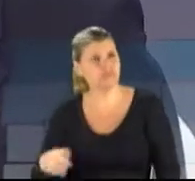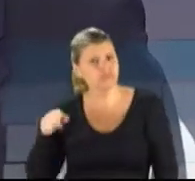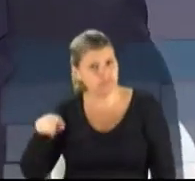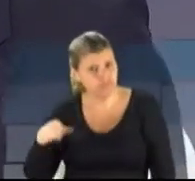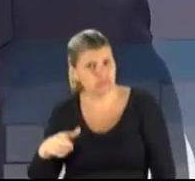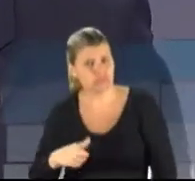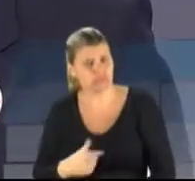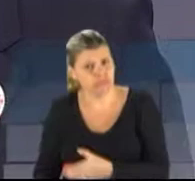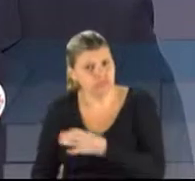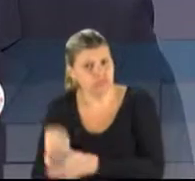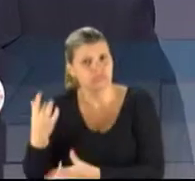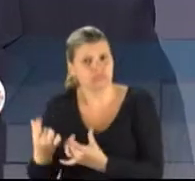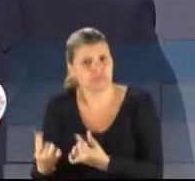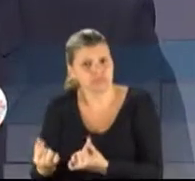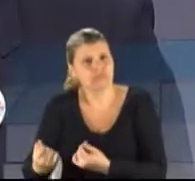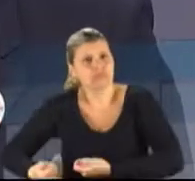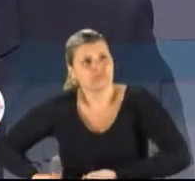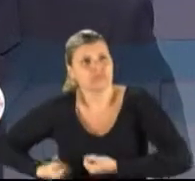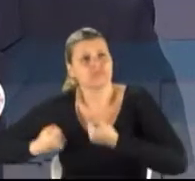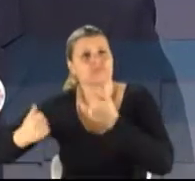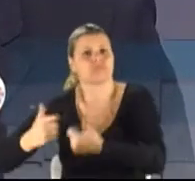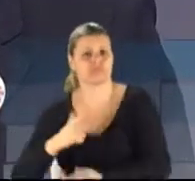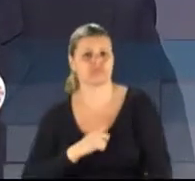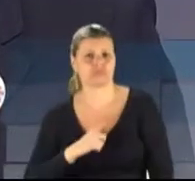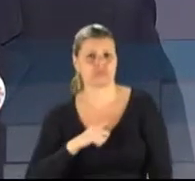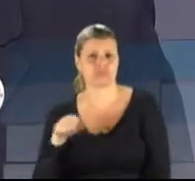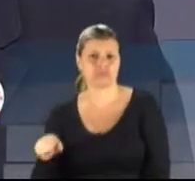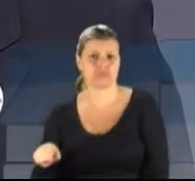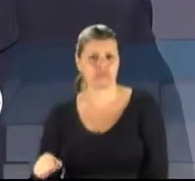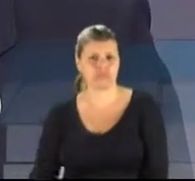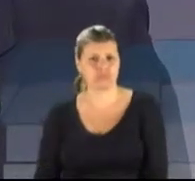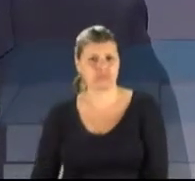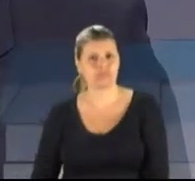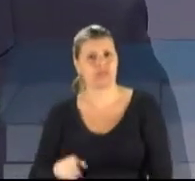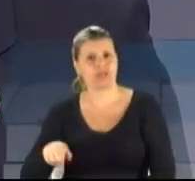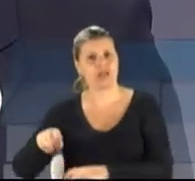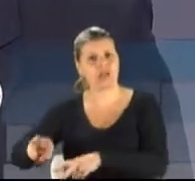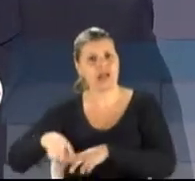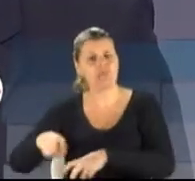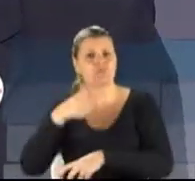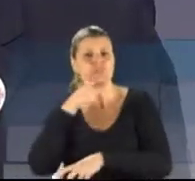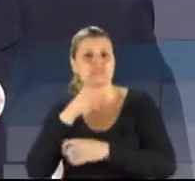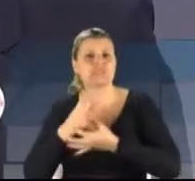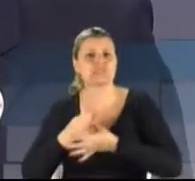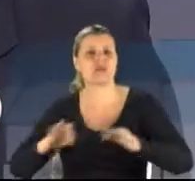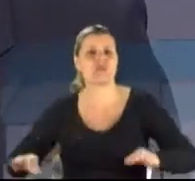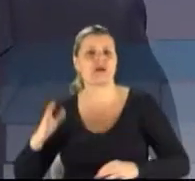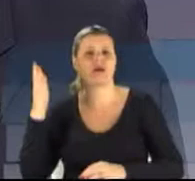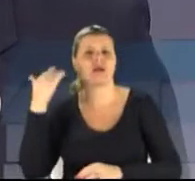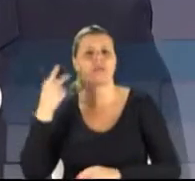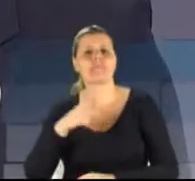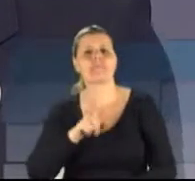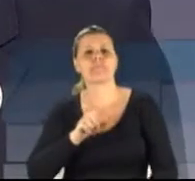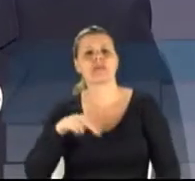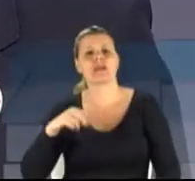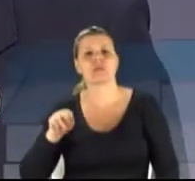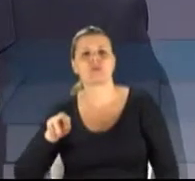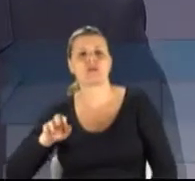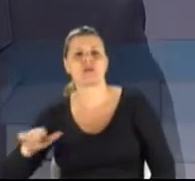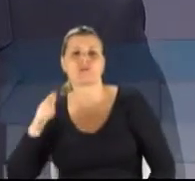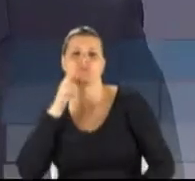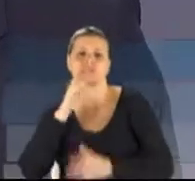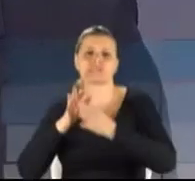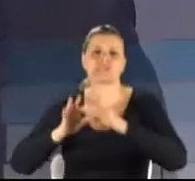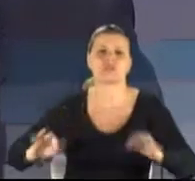renda, gerador de riqueza. Esse campo que salvou o Plano Real, esse campo que salvou o Fernando Henrique, que salvou o